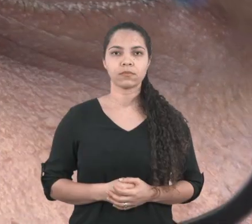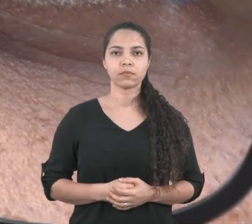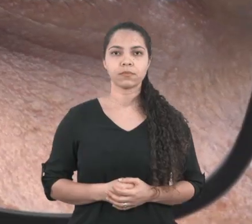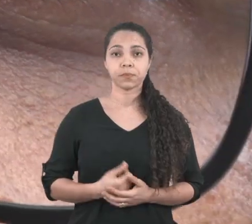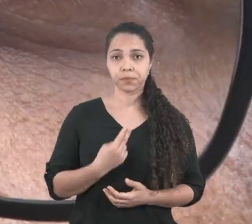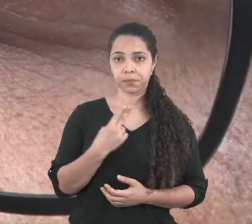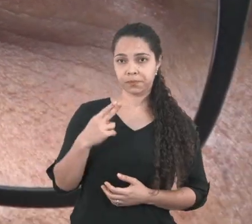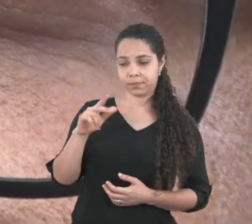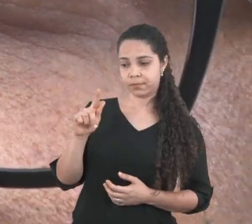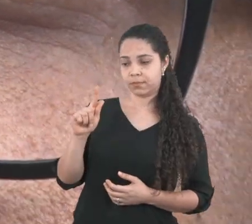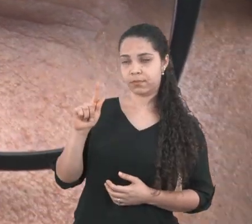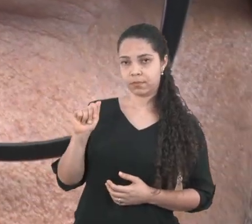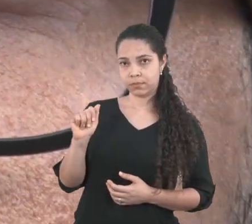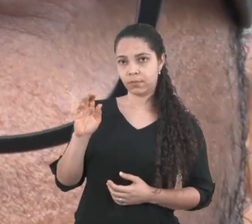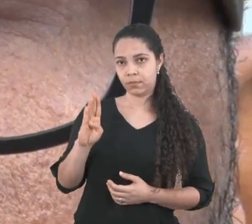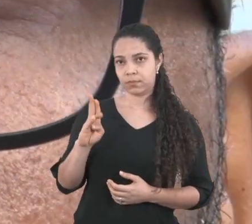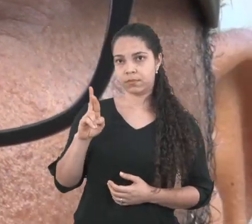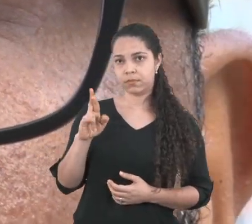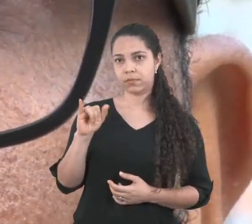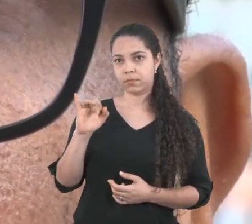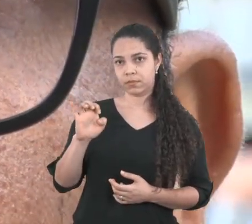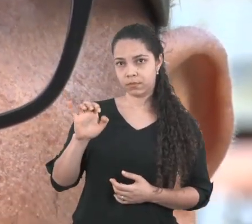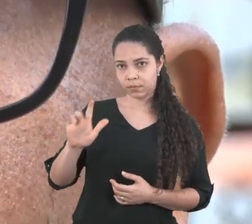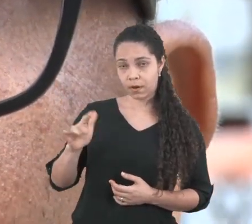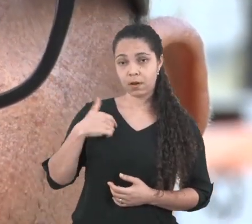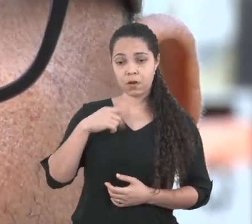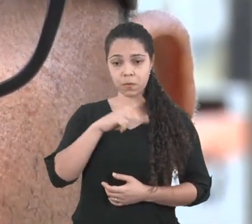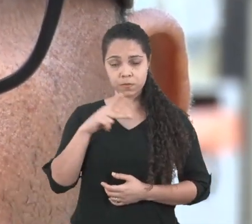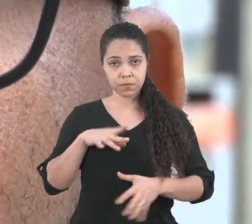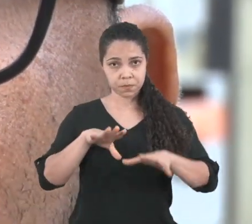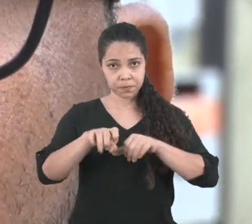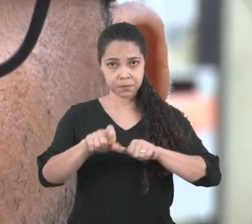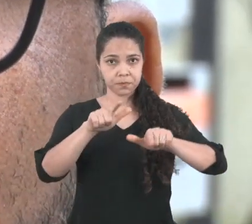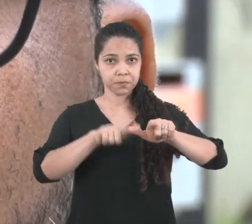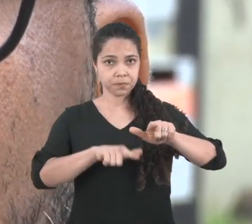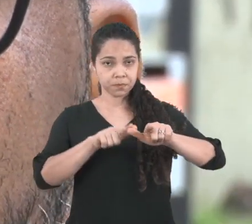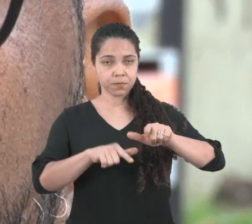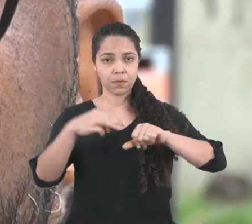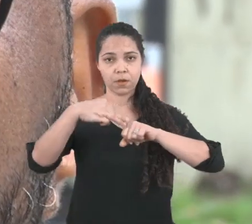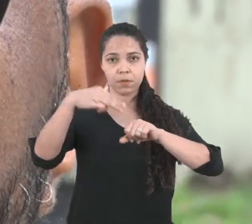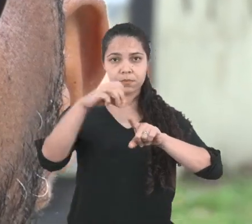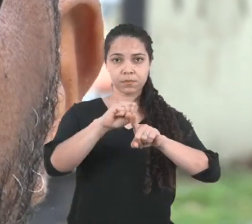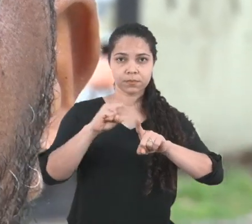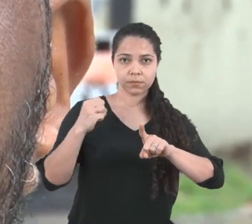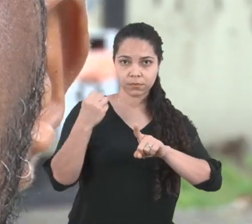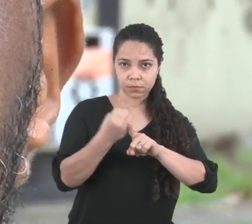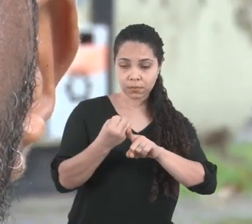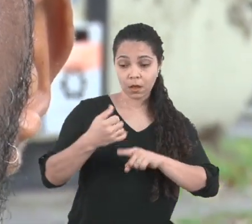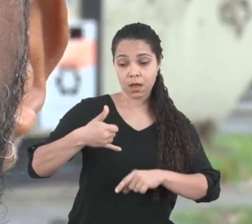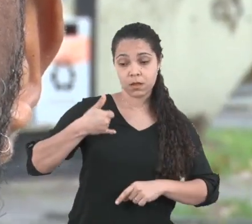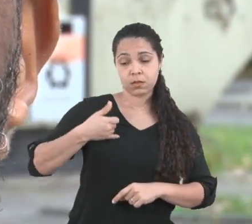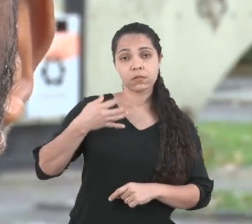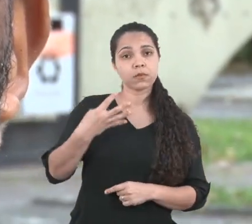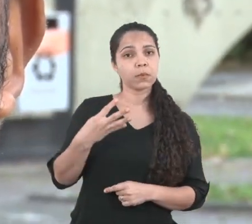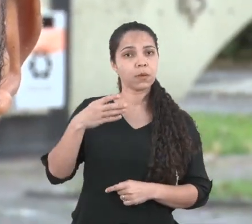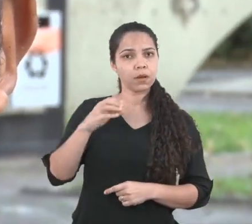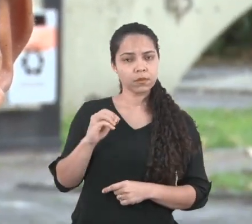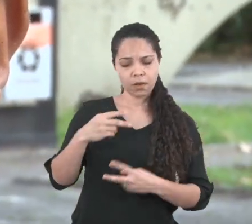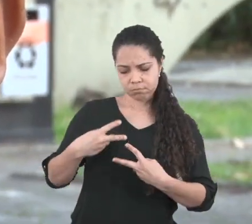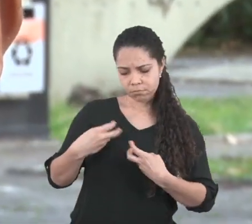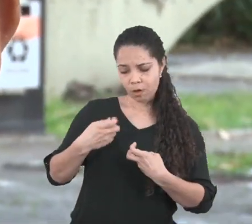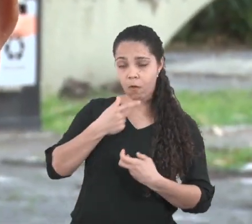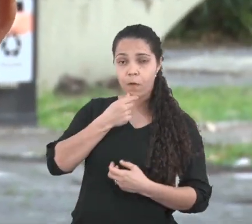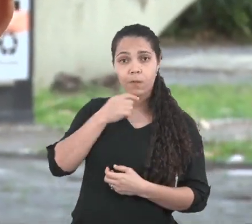Meu nome é Gabriel Machado, eu sou professor, sou formado em letras, mestre em sociologia, tenho 40 anos e eu me